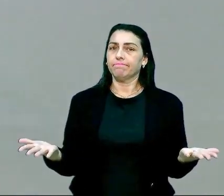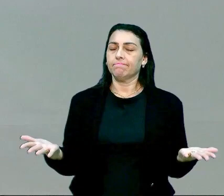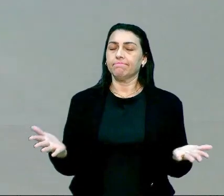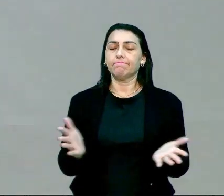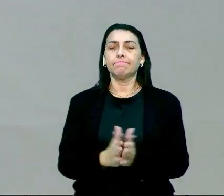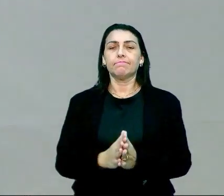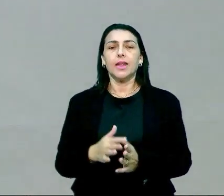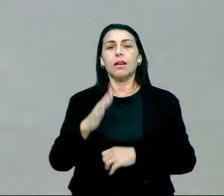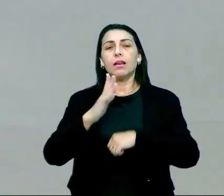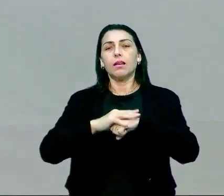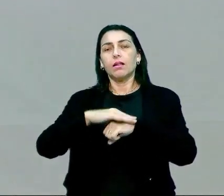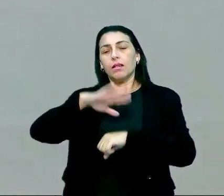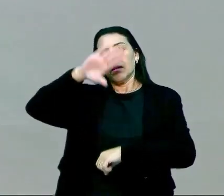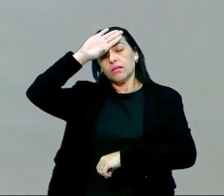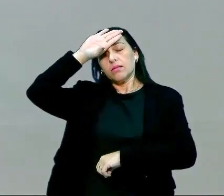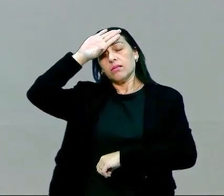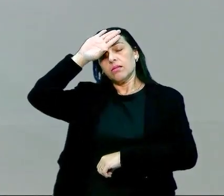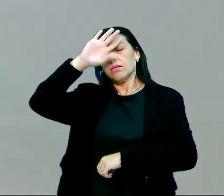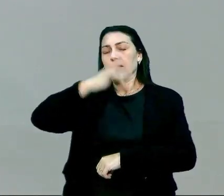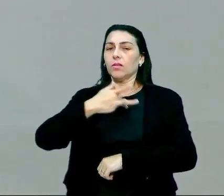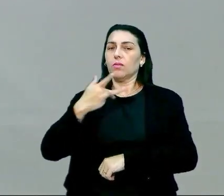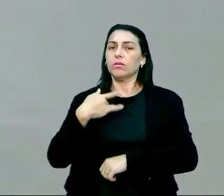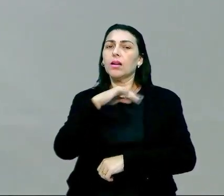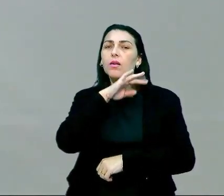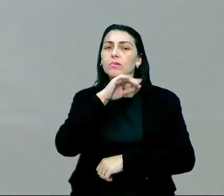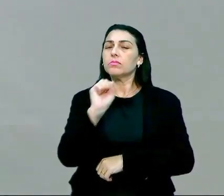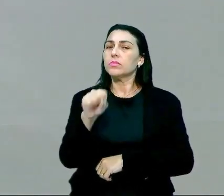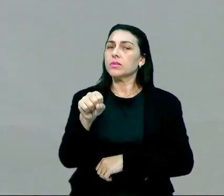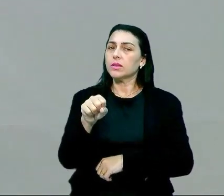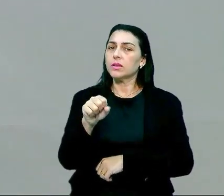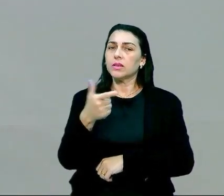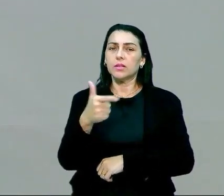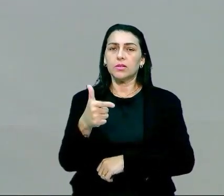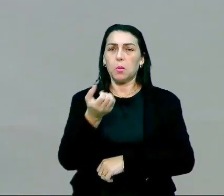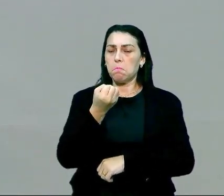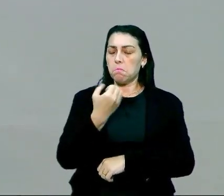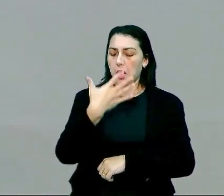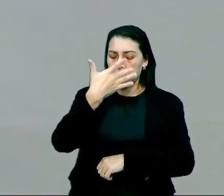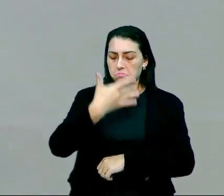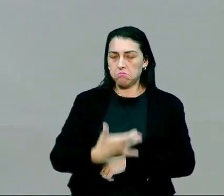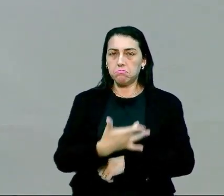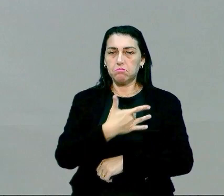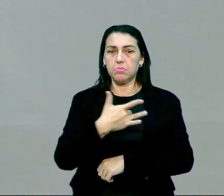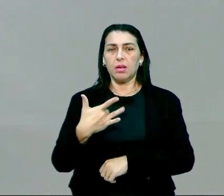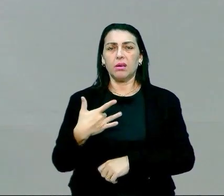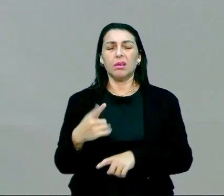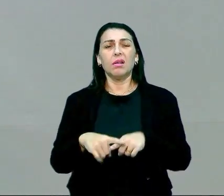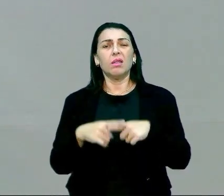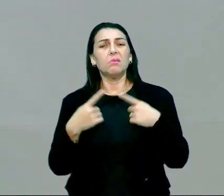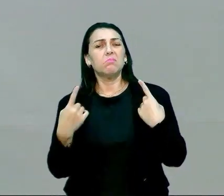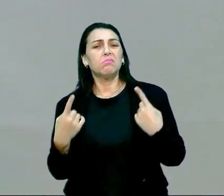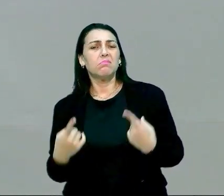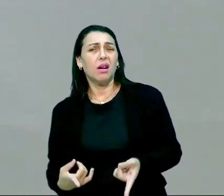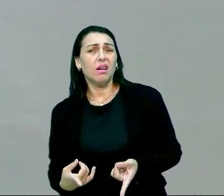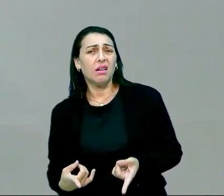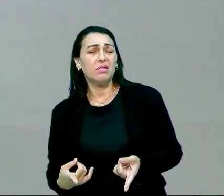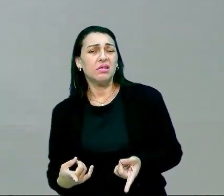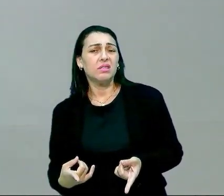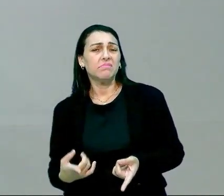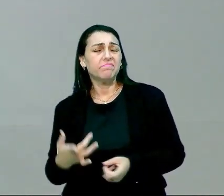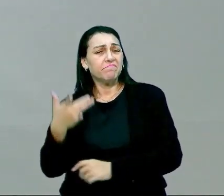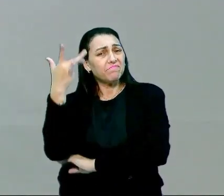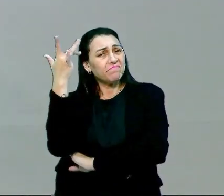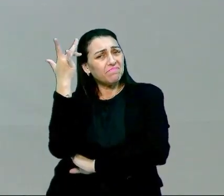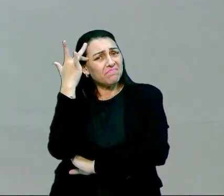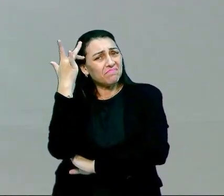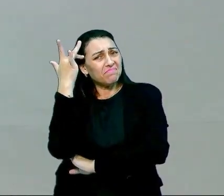Estou doente. Minha saúde está ruim? Sim. Não estou doente. Porém, eu acho que eu